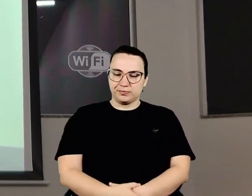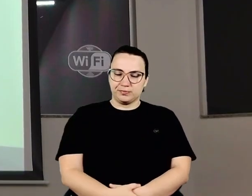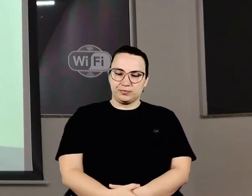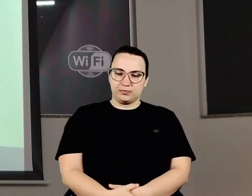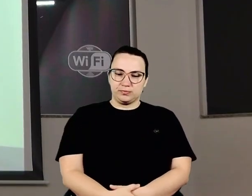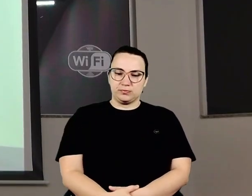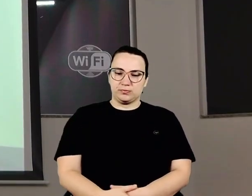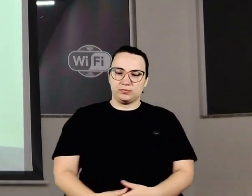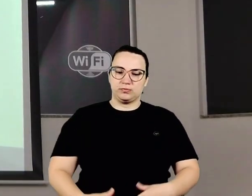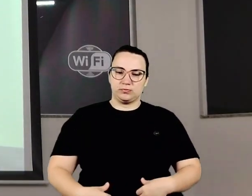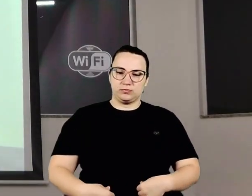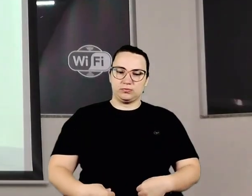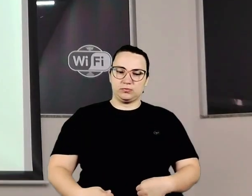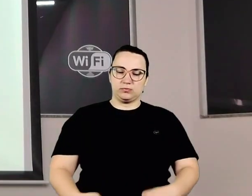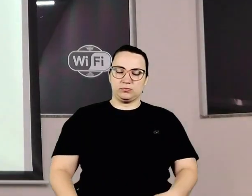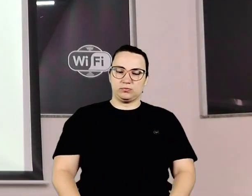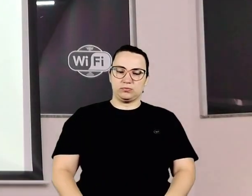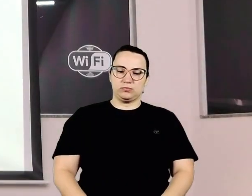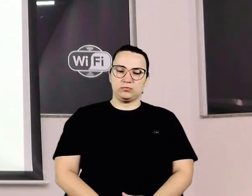Obrigada, Dalton.